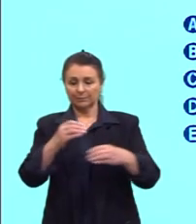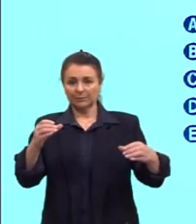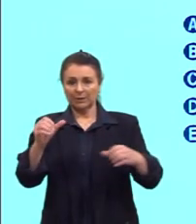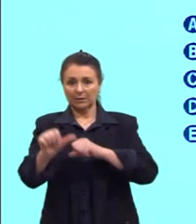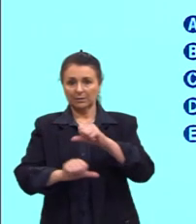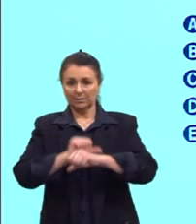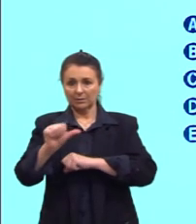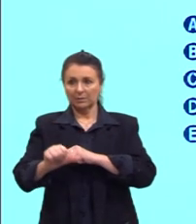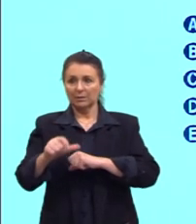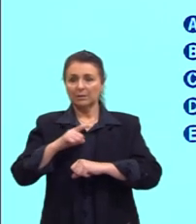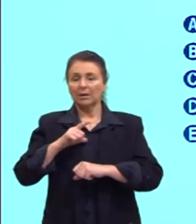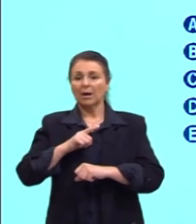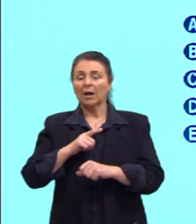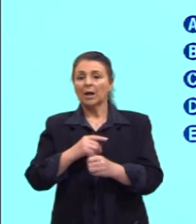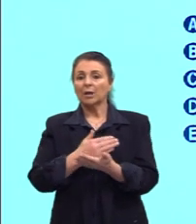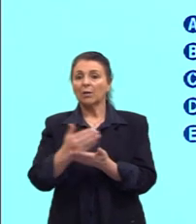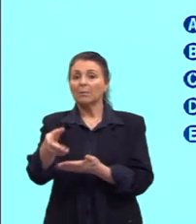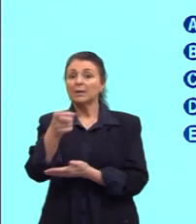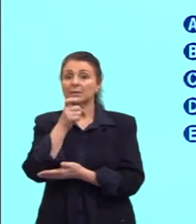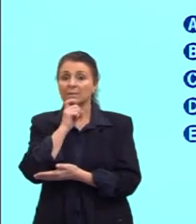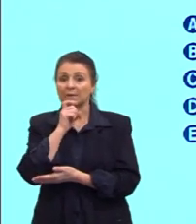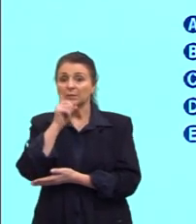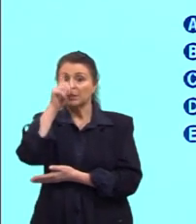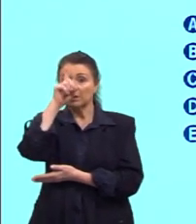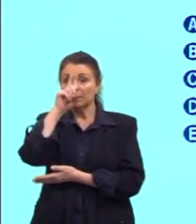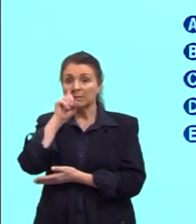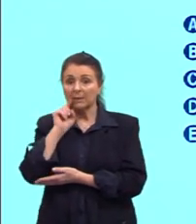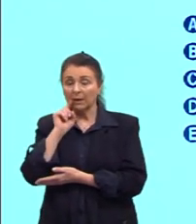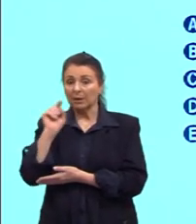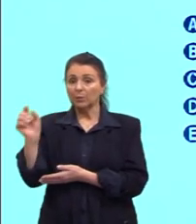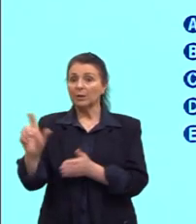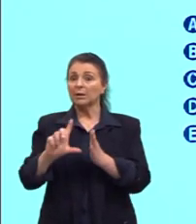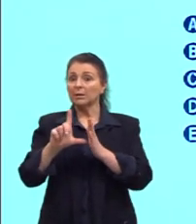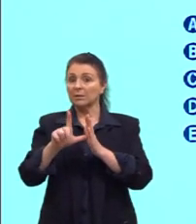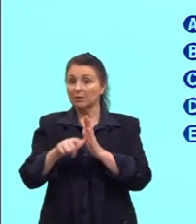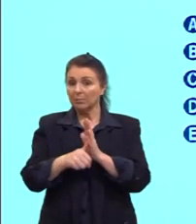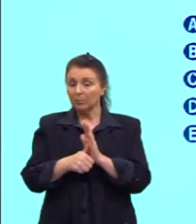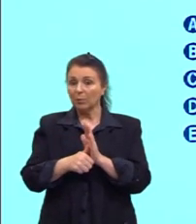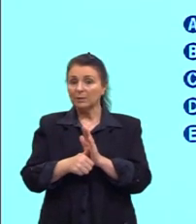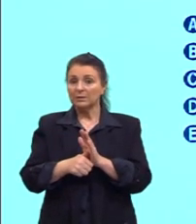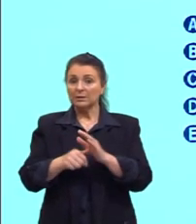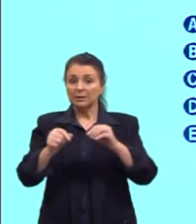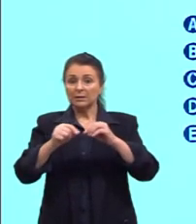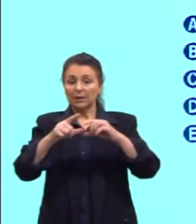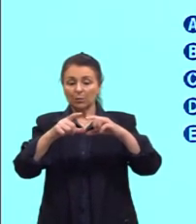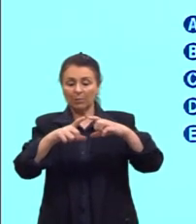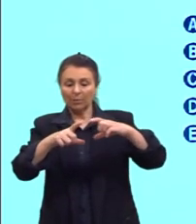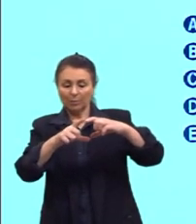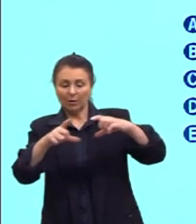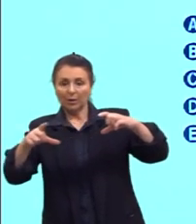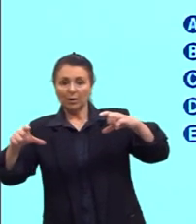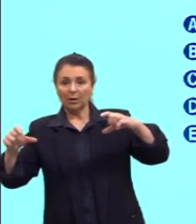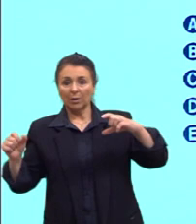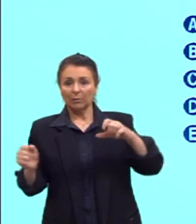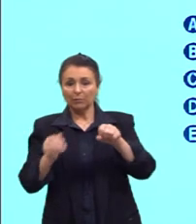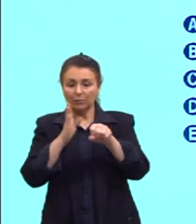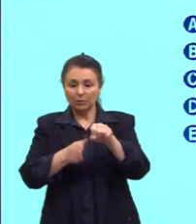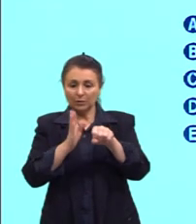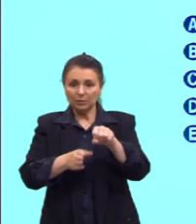por enquanto, é verde, amarelo. E no terceiro, eu vou ter uma folha de couve junto com água e